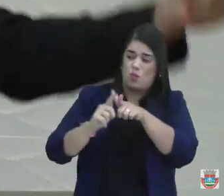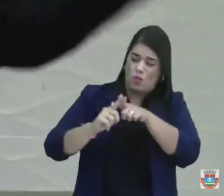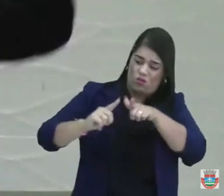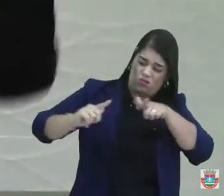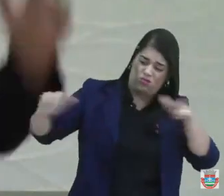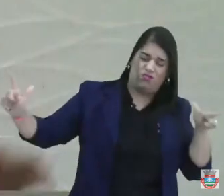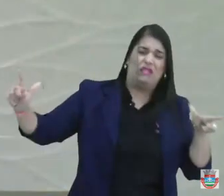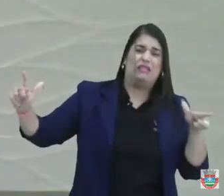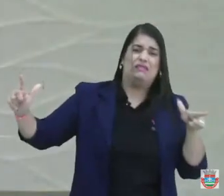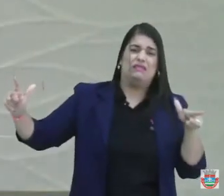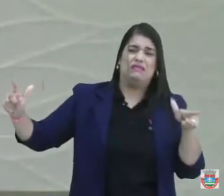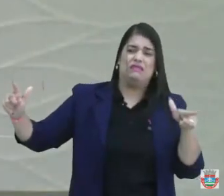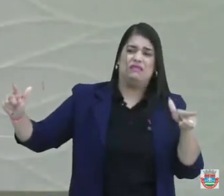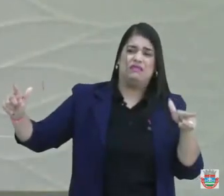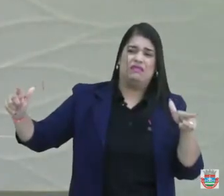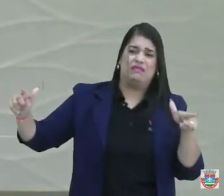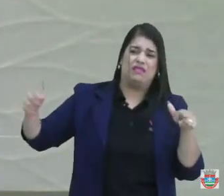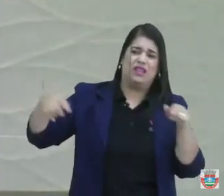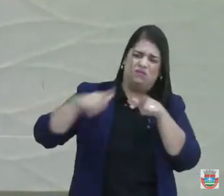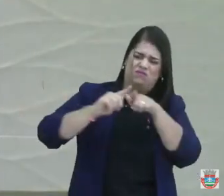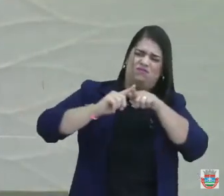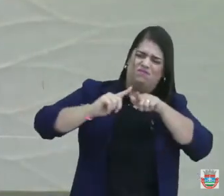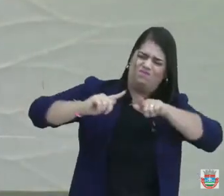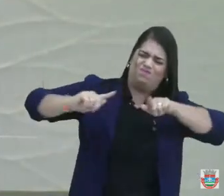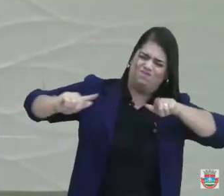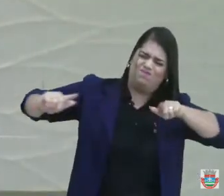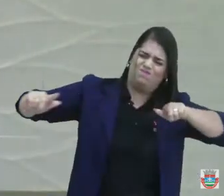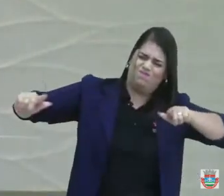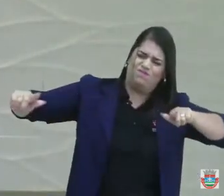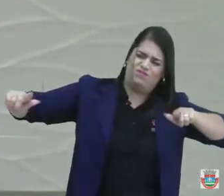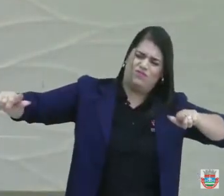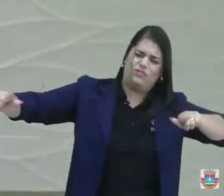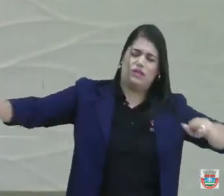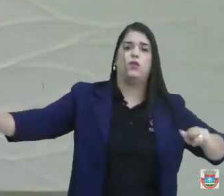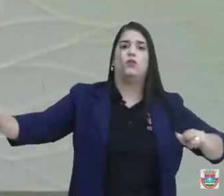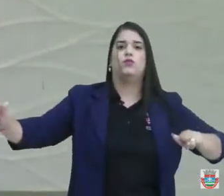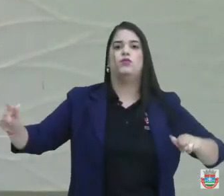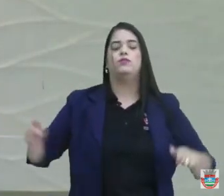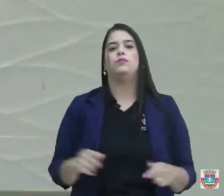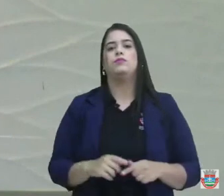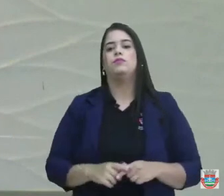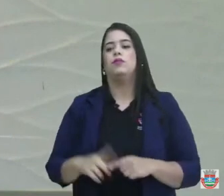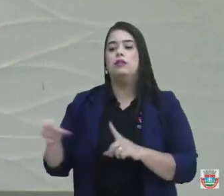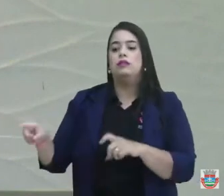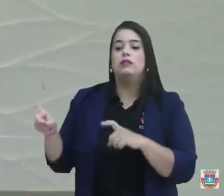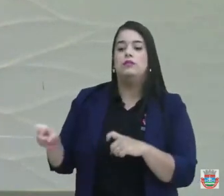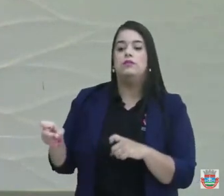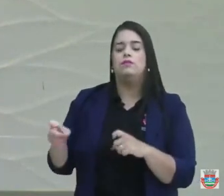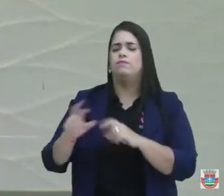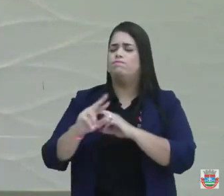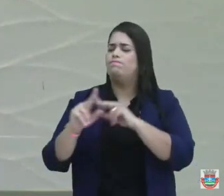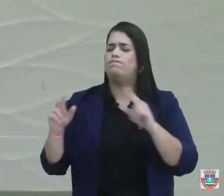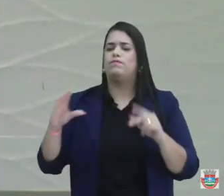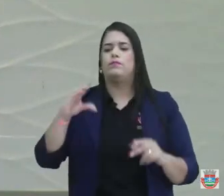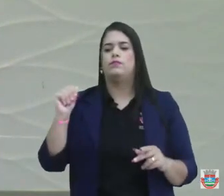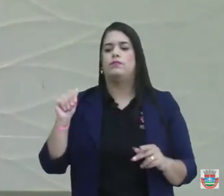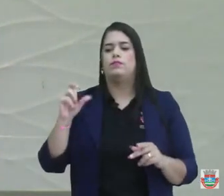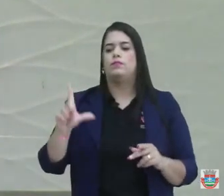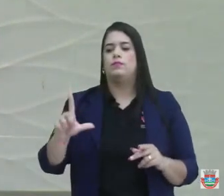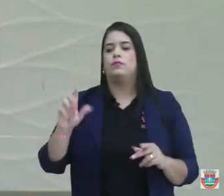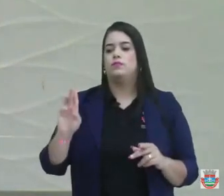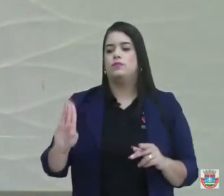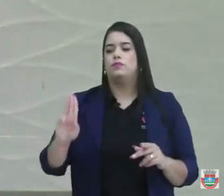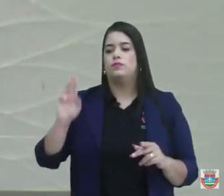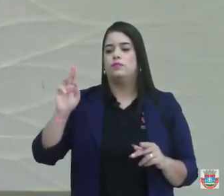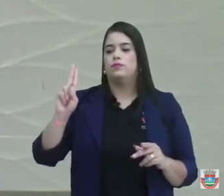Pacheco e o Tamanduá. Lá em Arrancação é habitado, pega Poço da Lama, Poço Tumprido, Carumbi e Arrancação. E minha